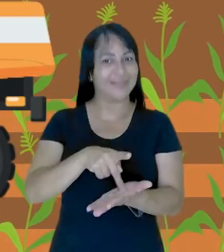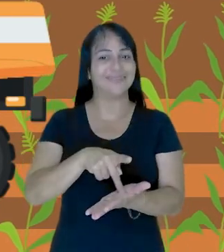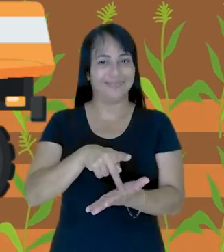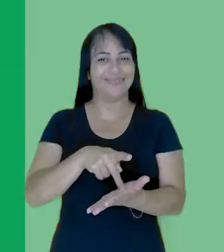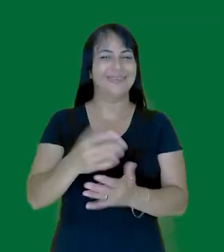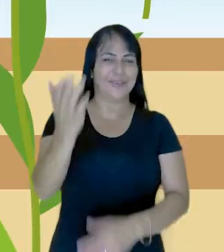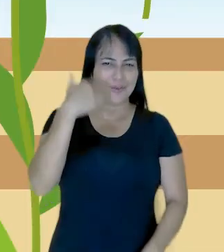se torna realidade.